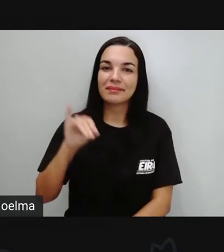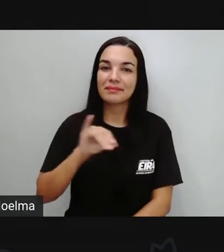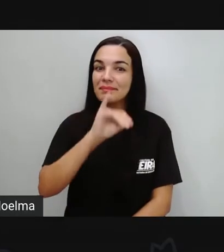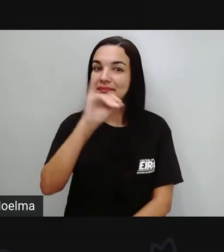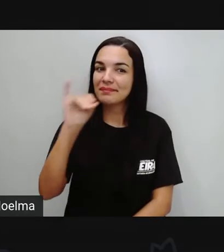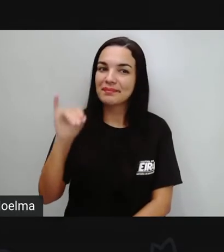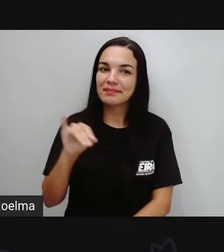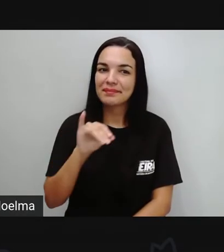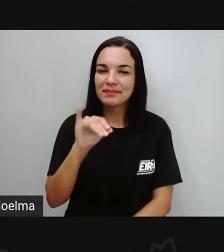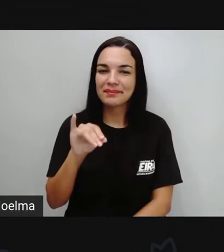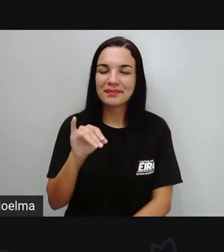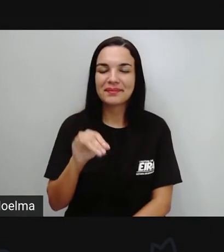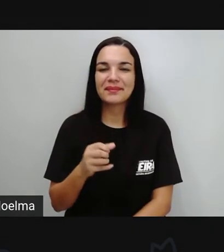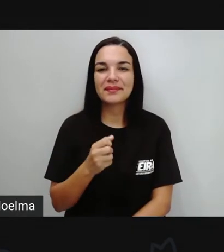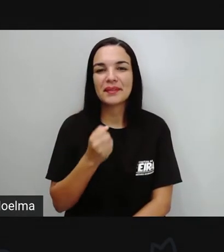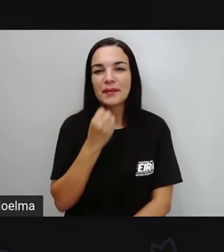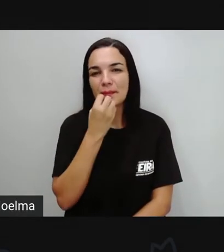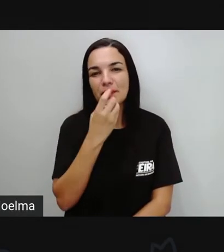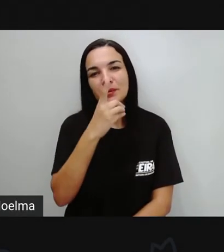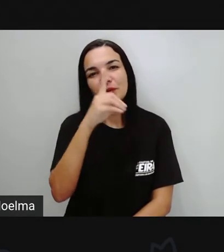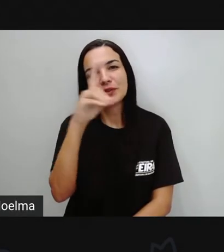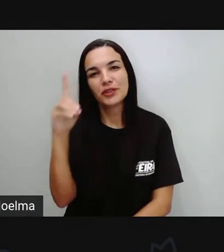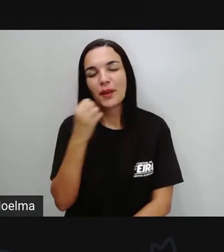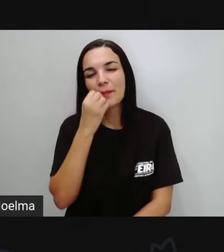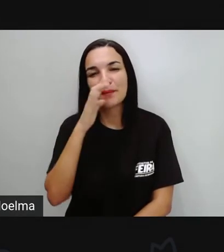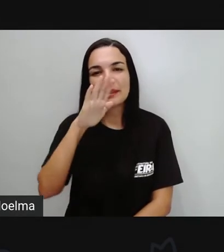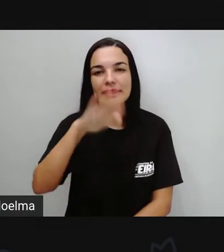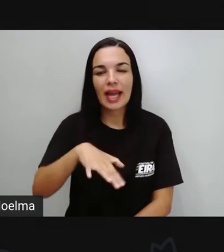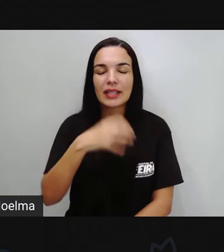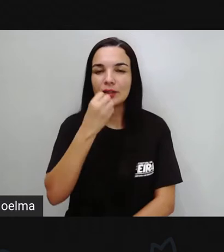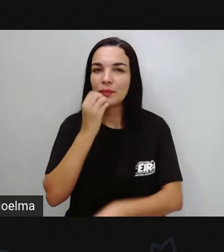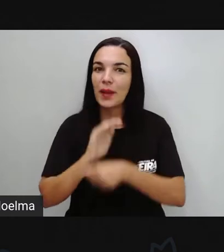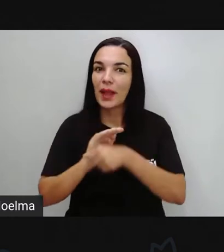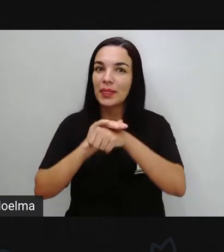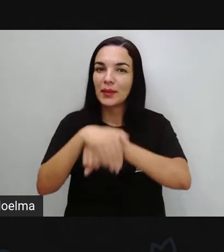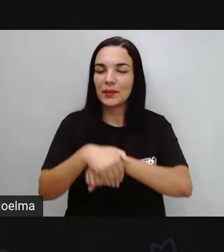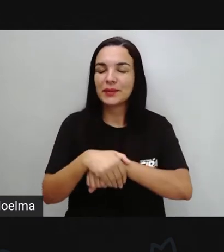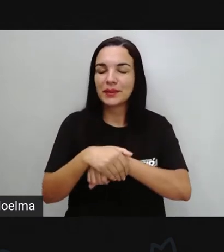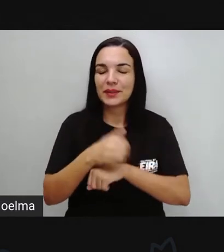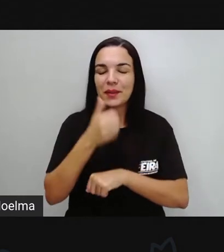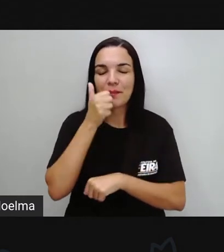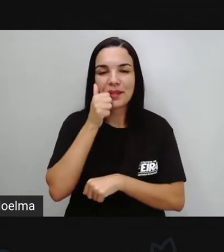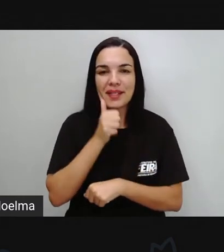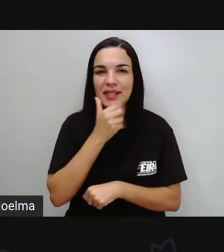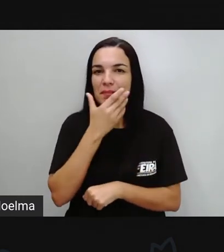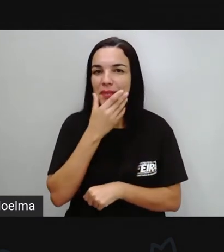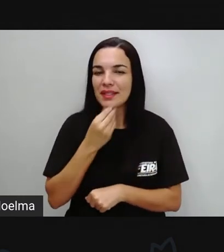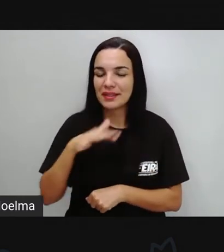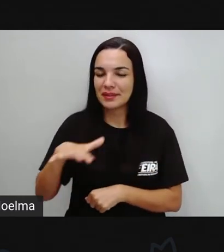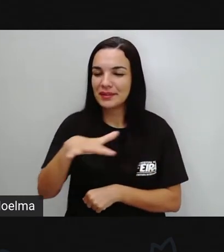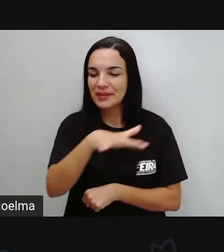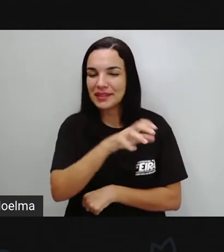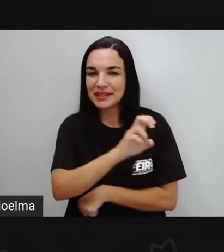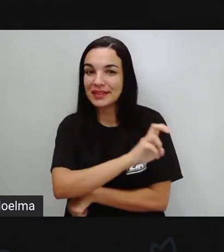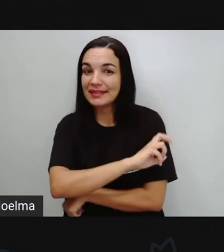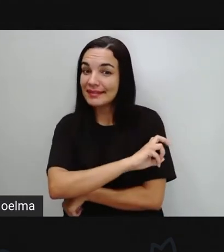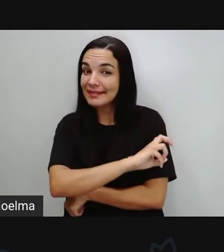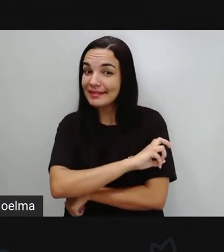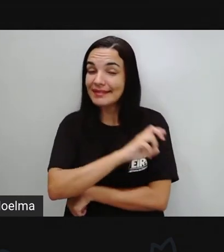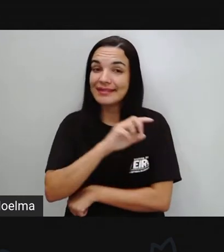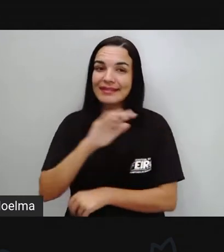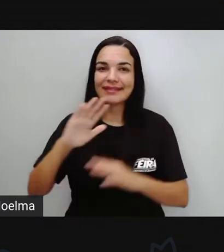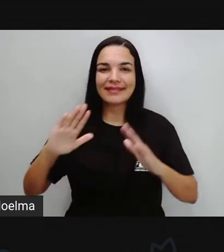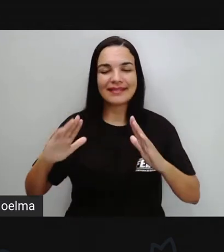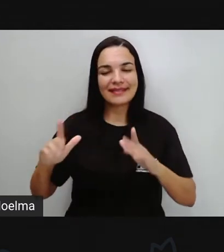Olá, bom dia, boa tarde, boa noite, meninos e meninas do quinto ano aí das